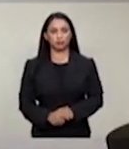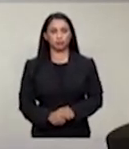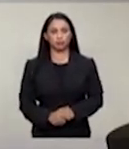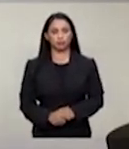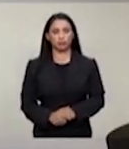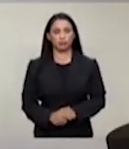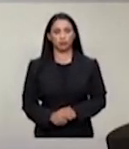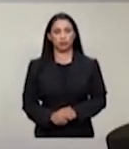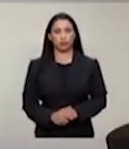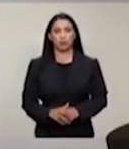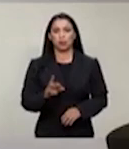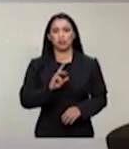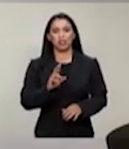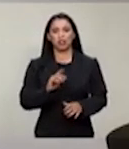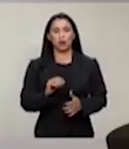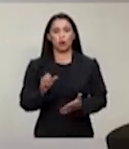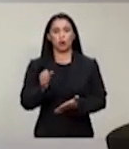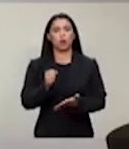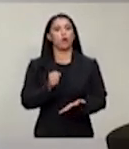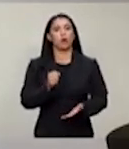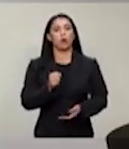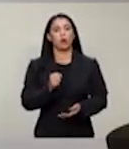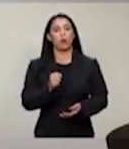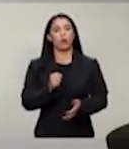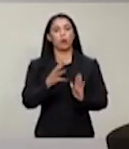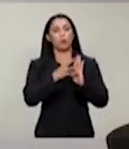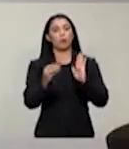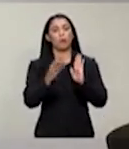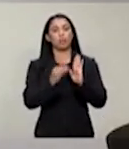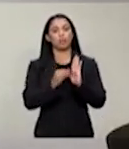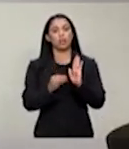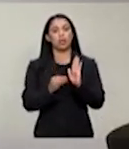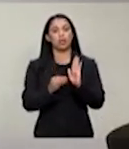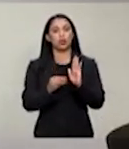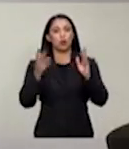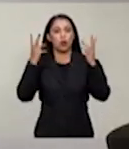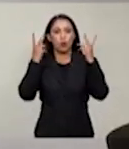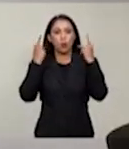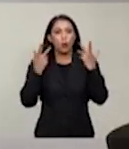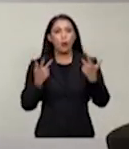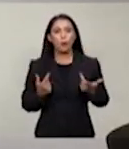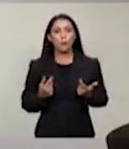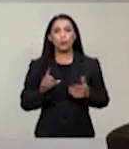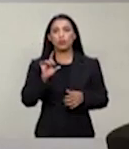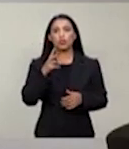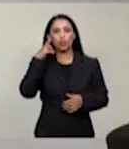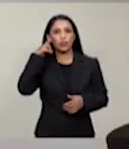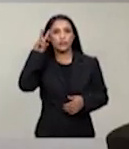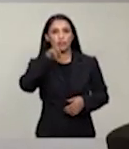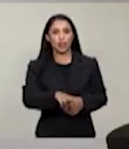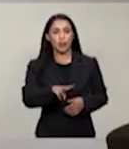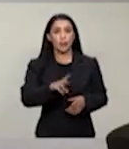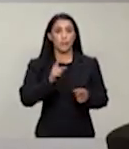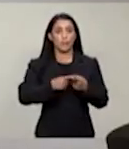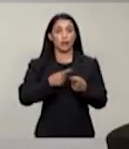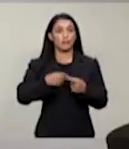um modelo hegemônico visual. Porque acredito que somos mais do que nossas aparências.